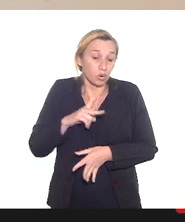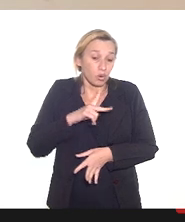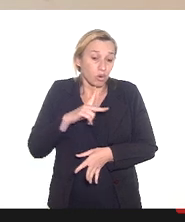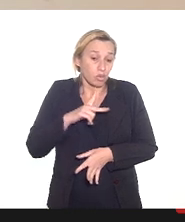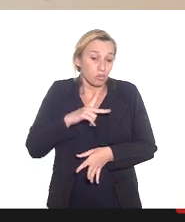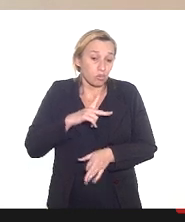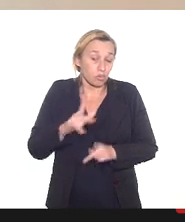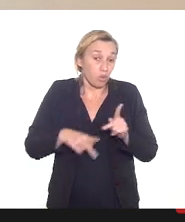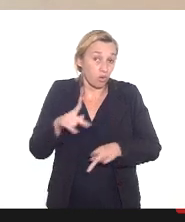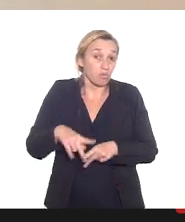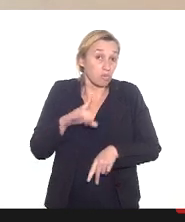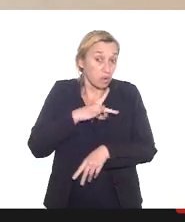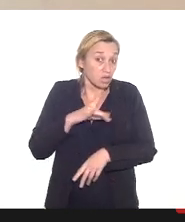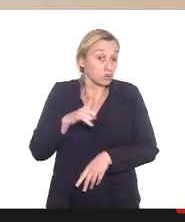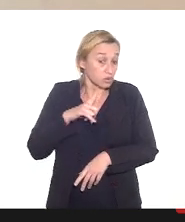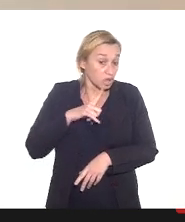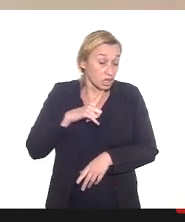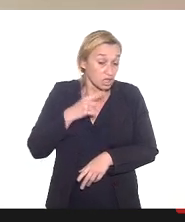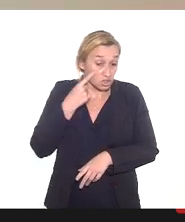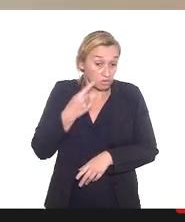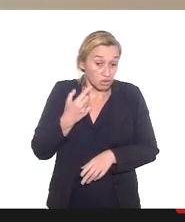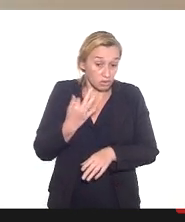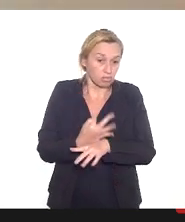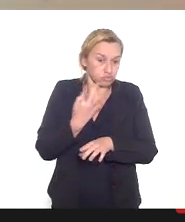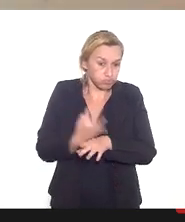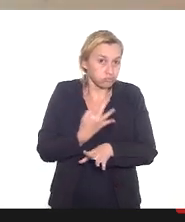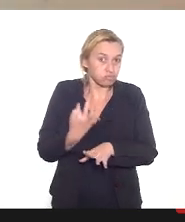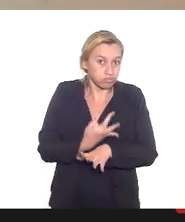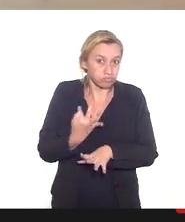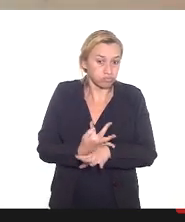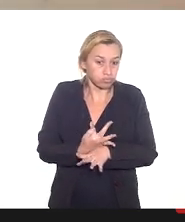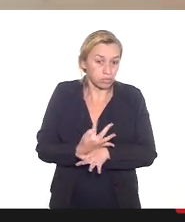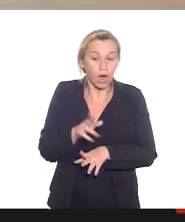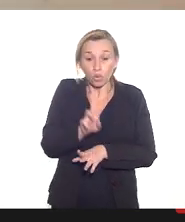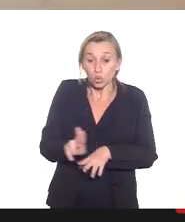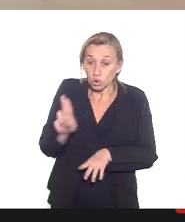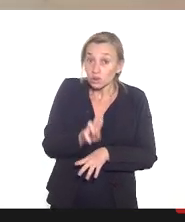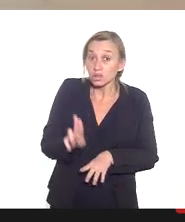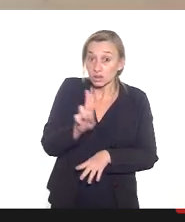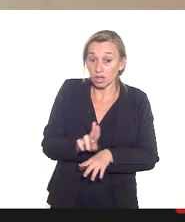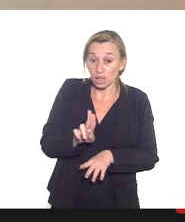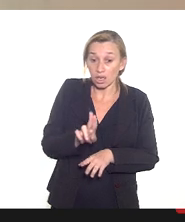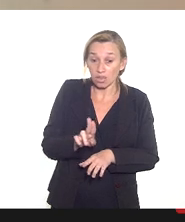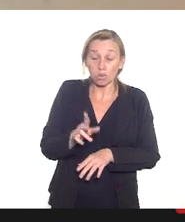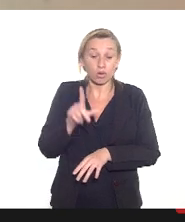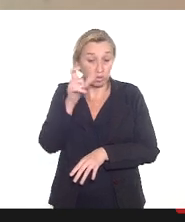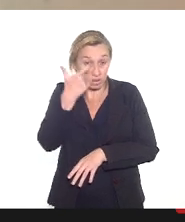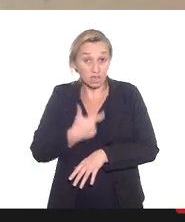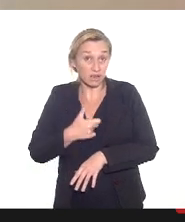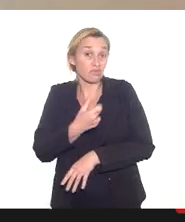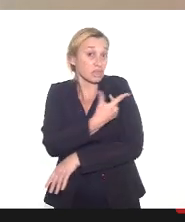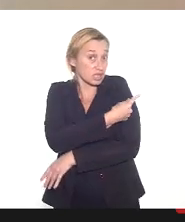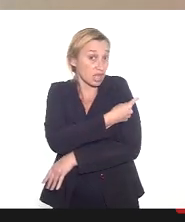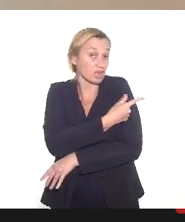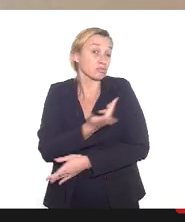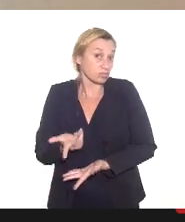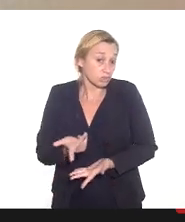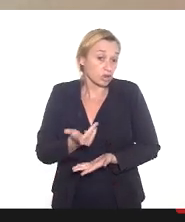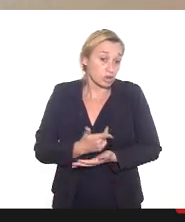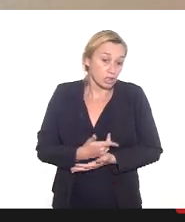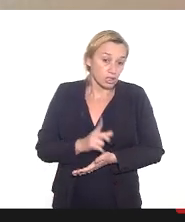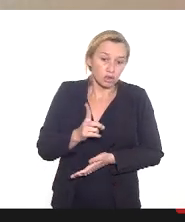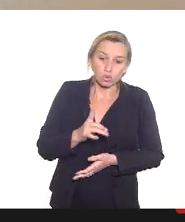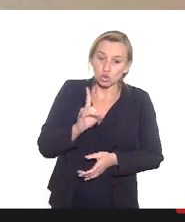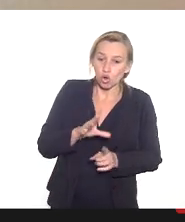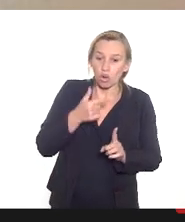medo a gente tem observado por exemplo resistência a utilizar ou a ser vacinada a pessoa ser vacinada não